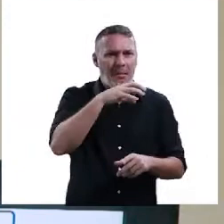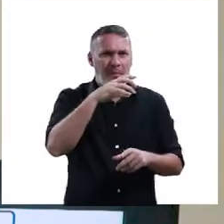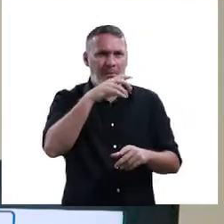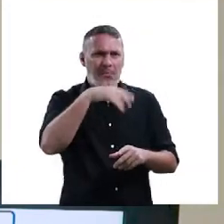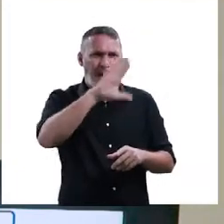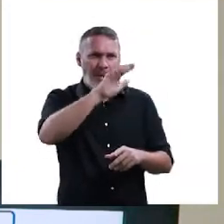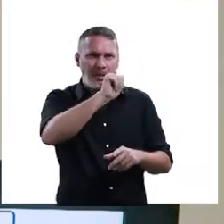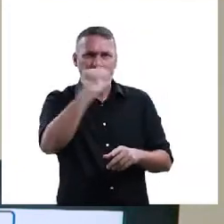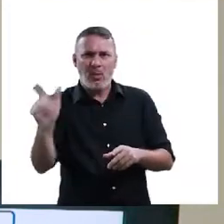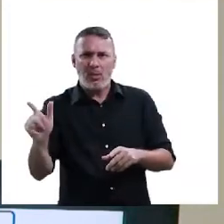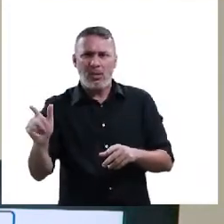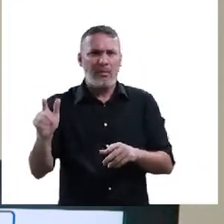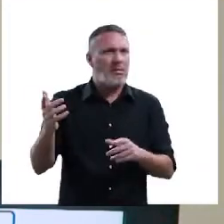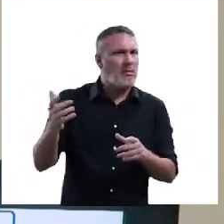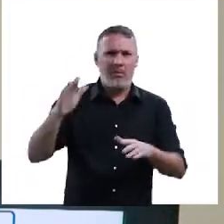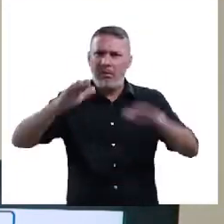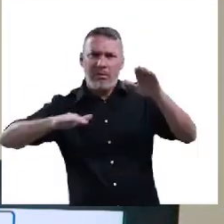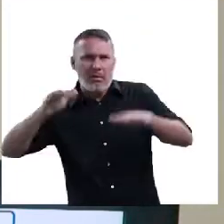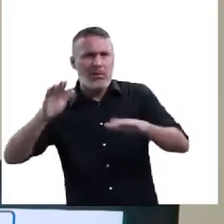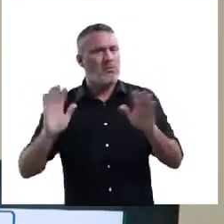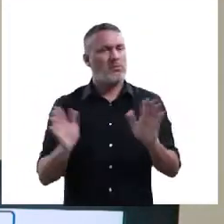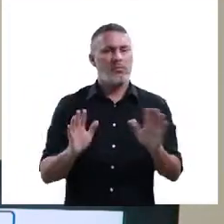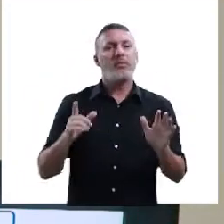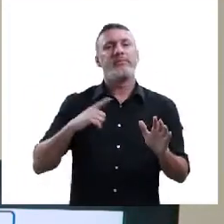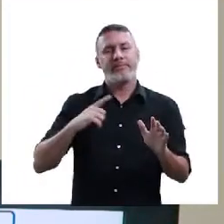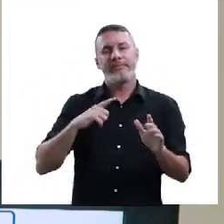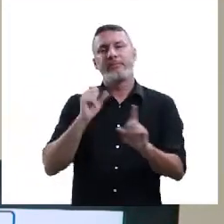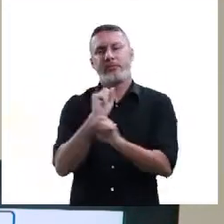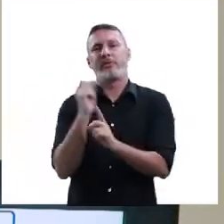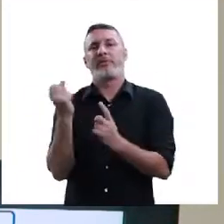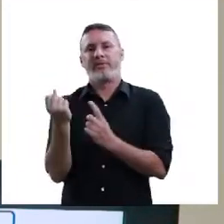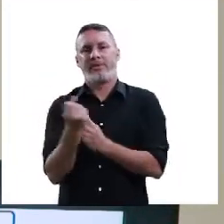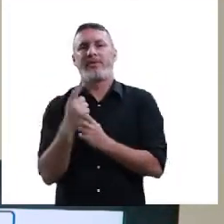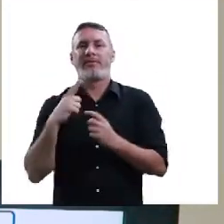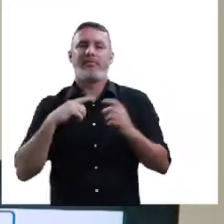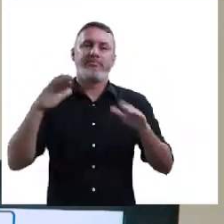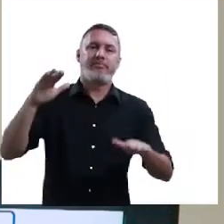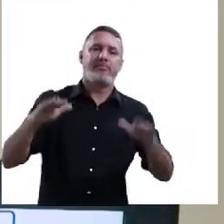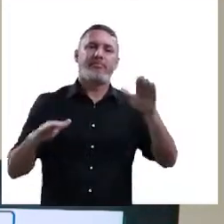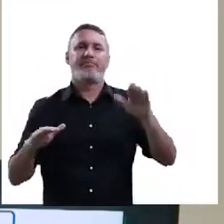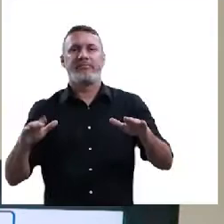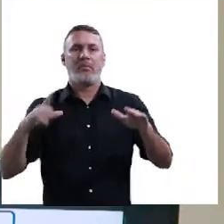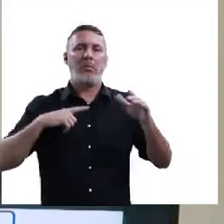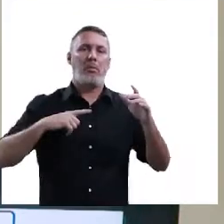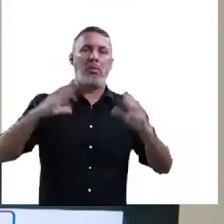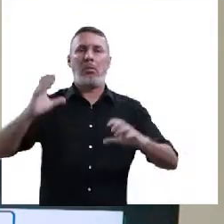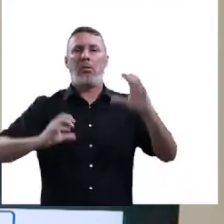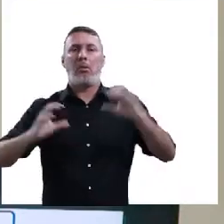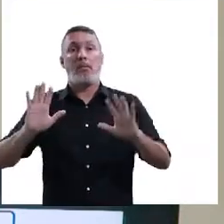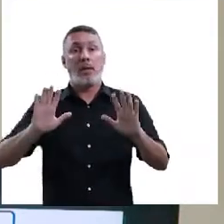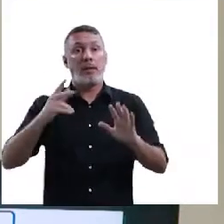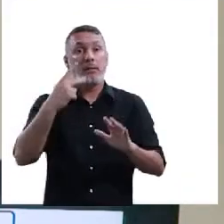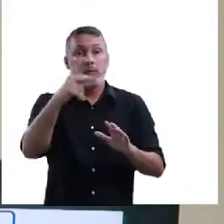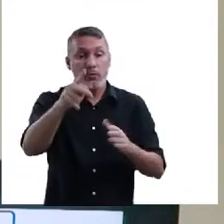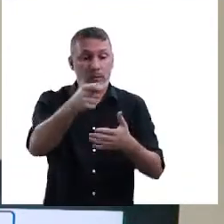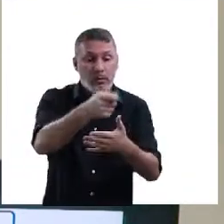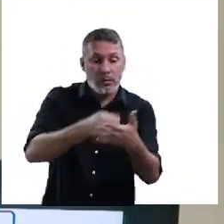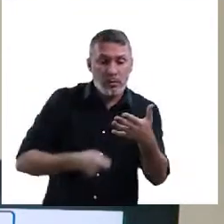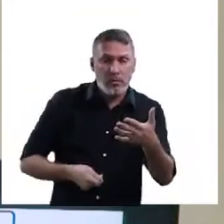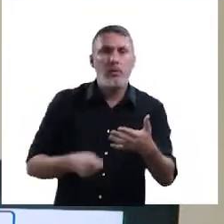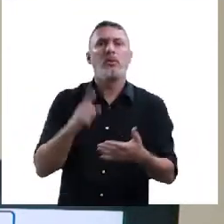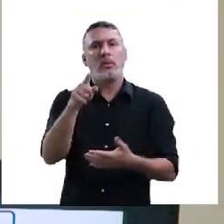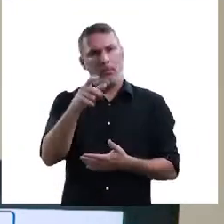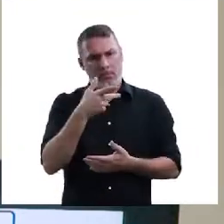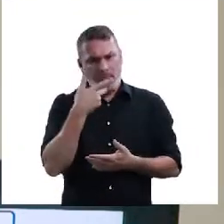indivíduos? Eu vou cuidar do animal? O meu valor é inferior ao animal? Infelizmente, a nossa sociedade tem esses dois lados. Mas na sua